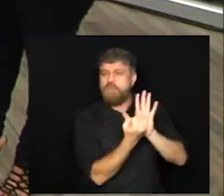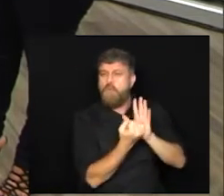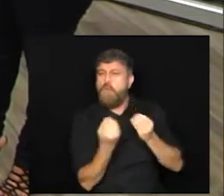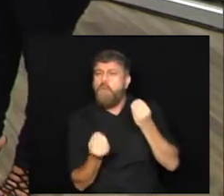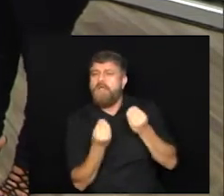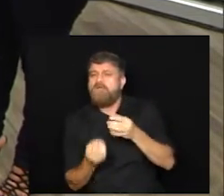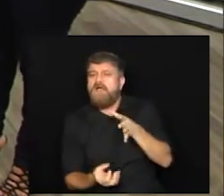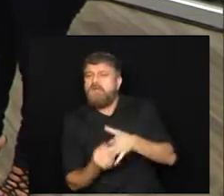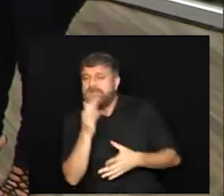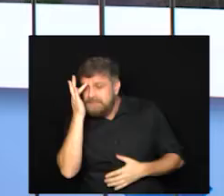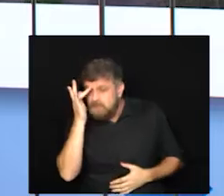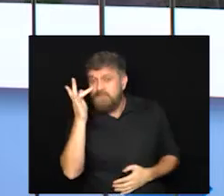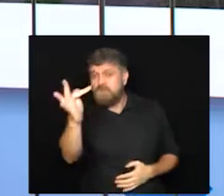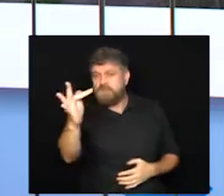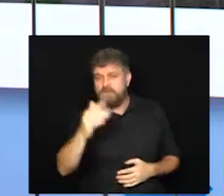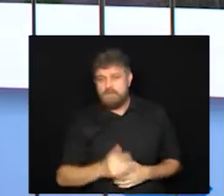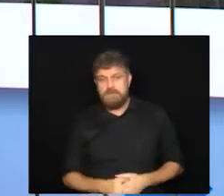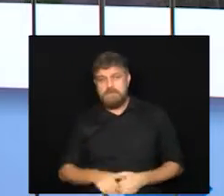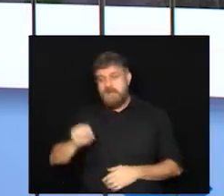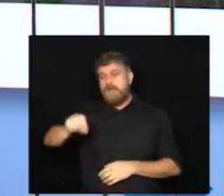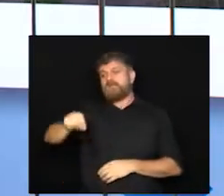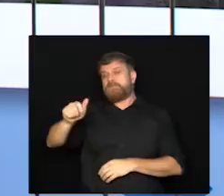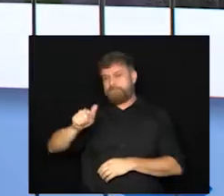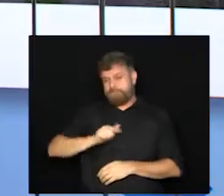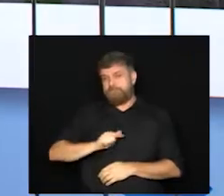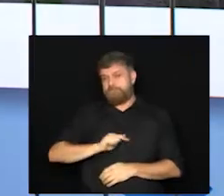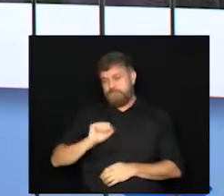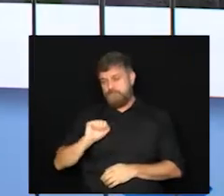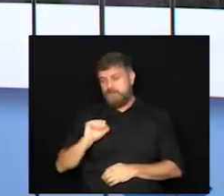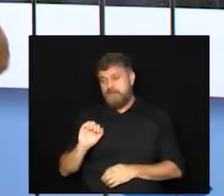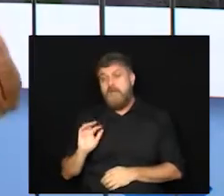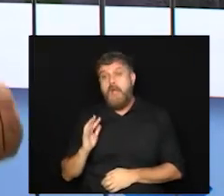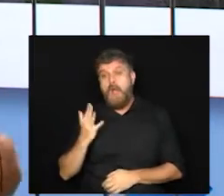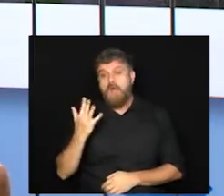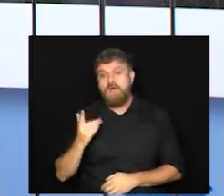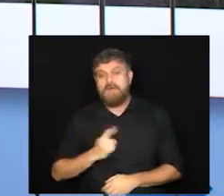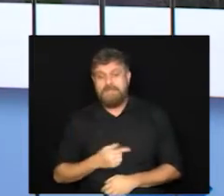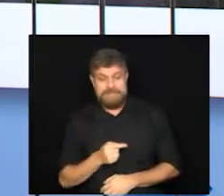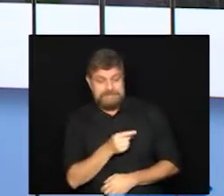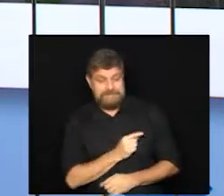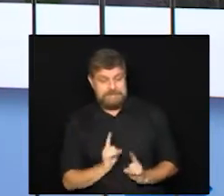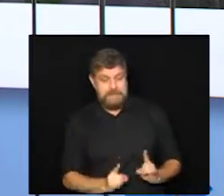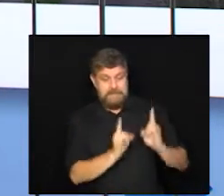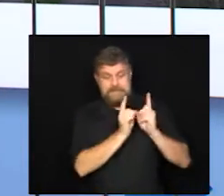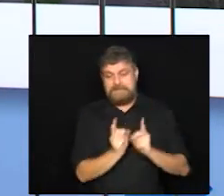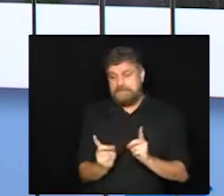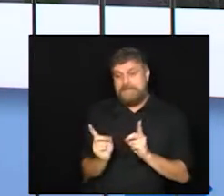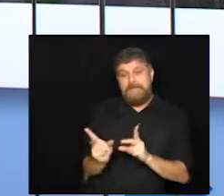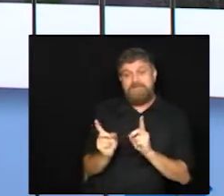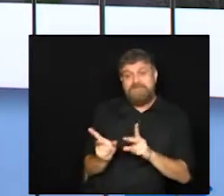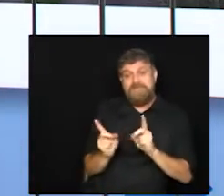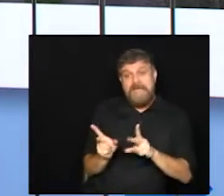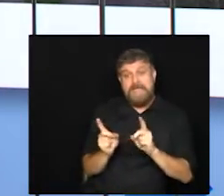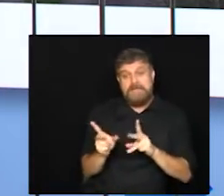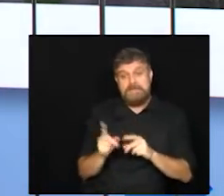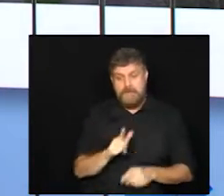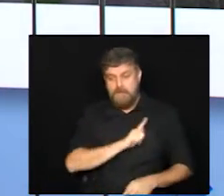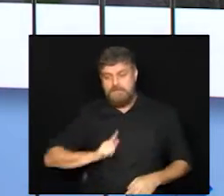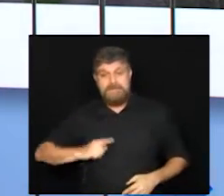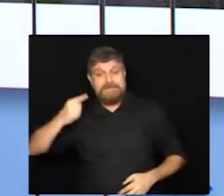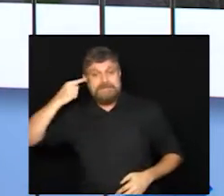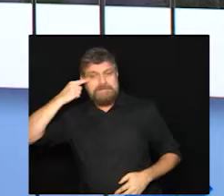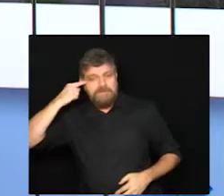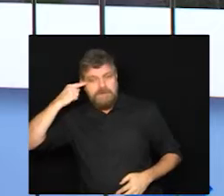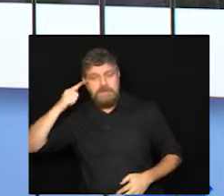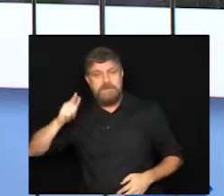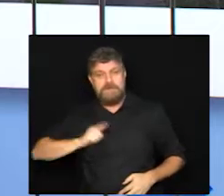prédio, né? Isso mesmo, é porque existe a possibilidade da venda pelo governo desse prédio que foi